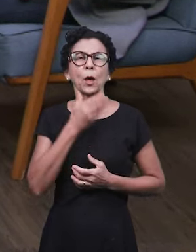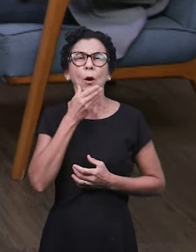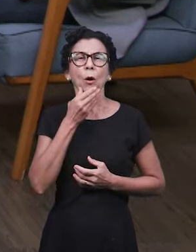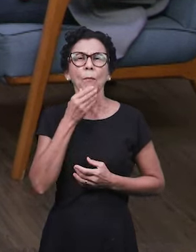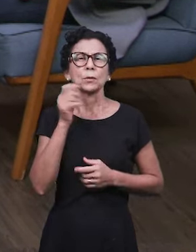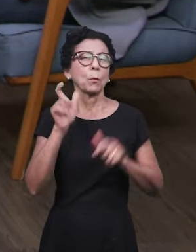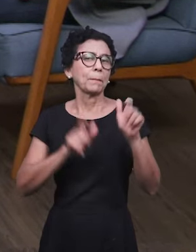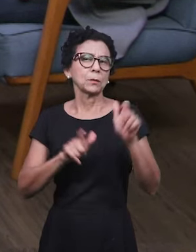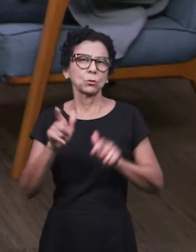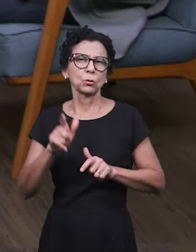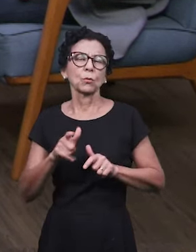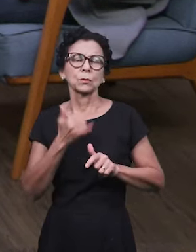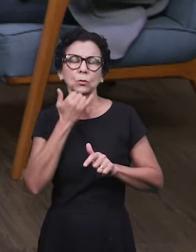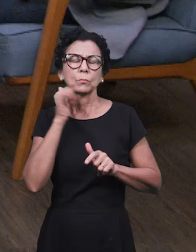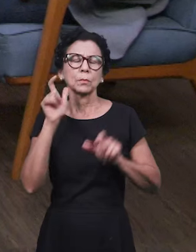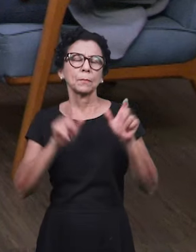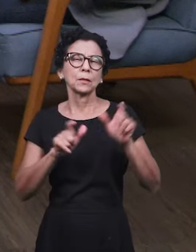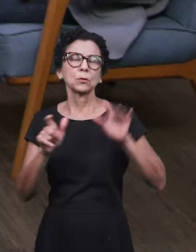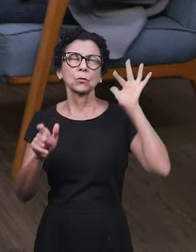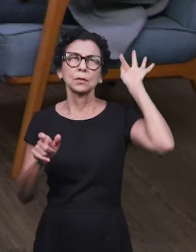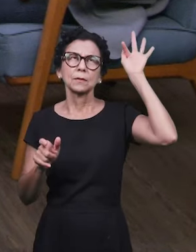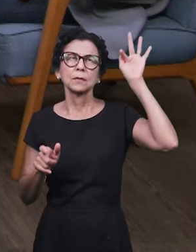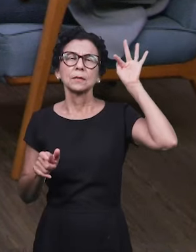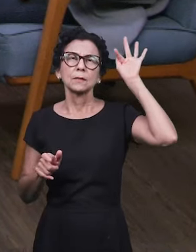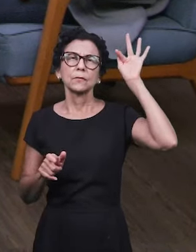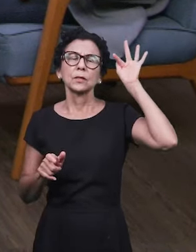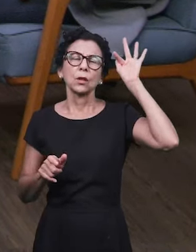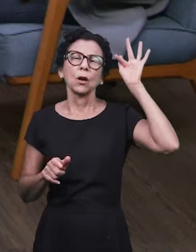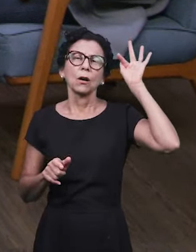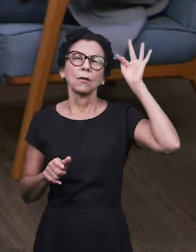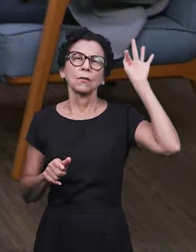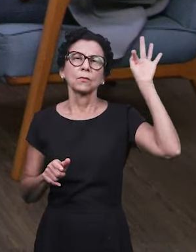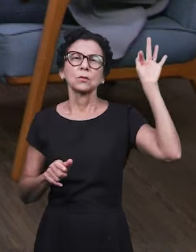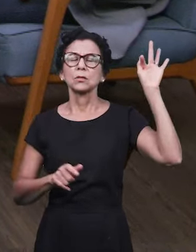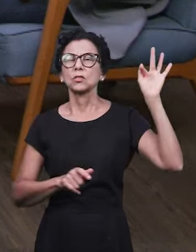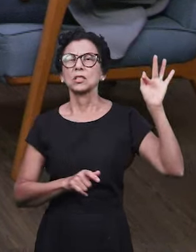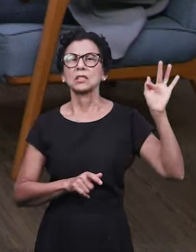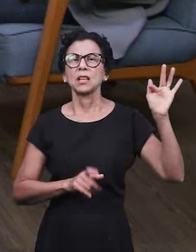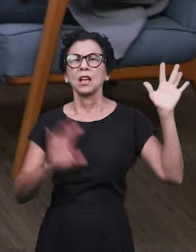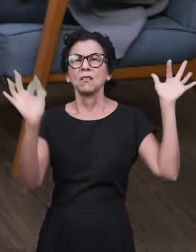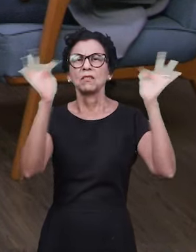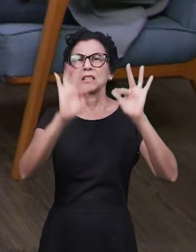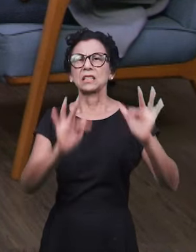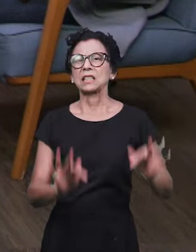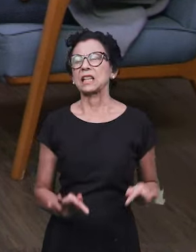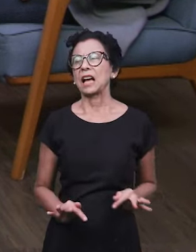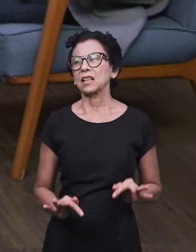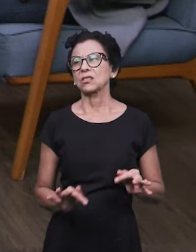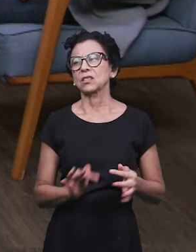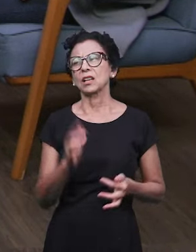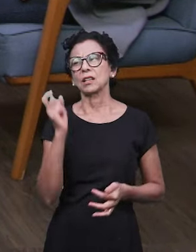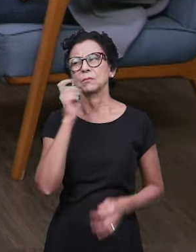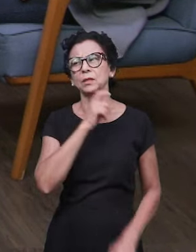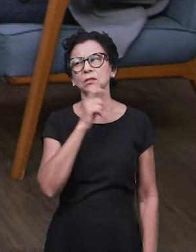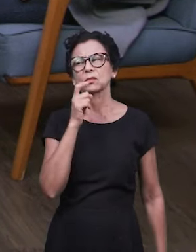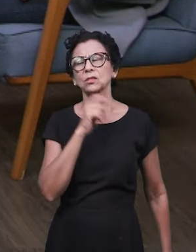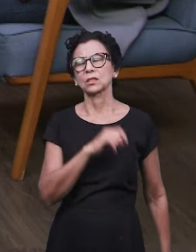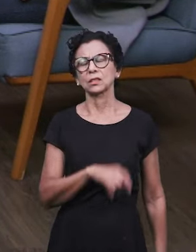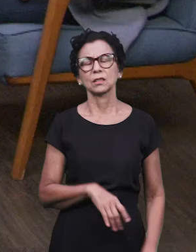filósofos que chegam a dizer que felicidade não existe ou que pelo menos você deve se resignar